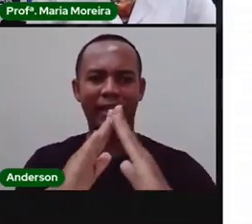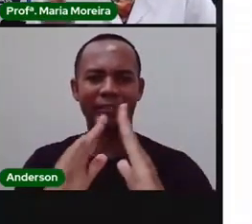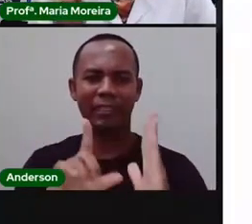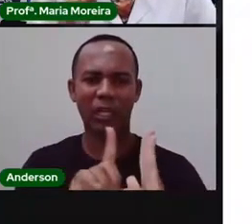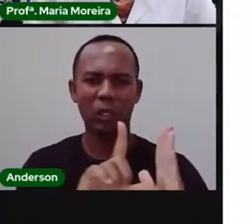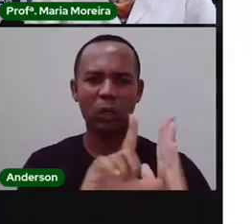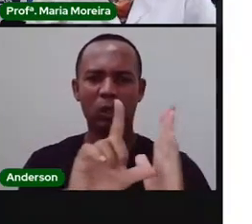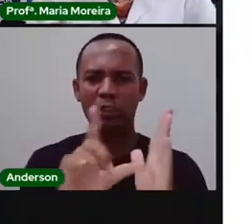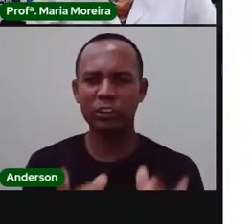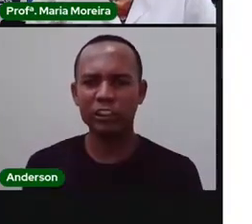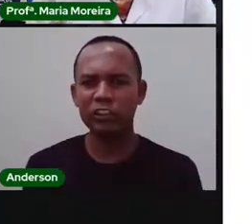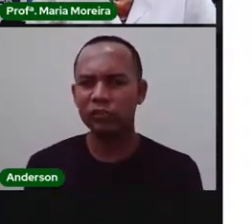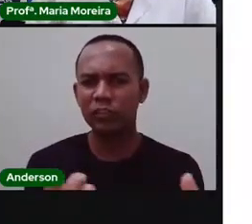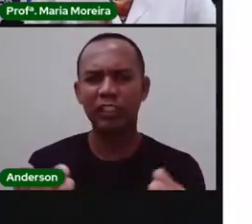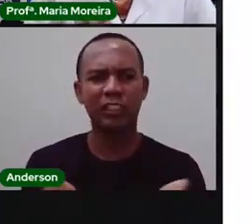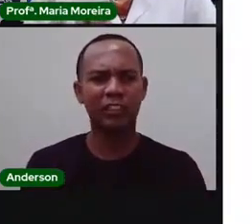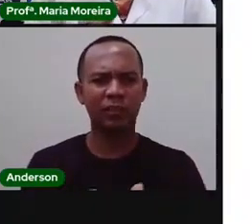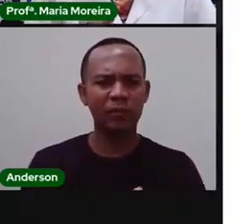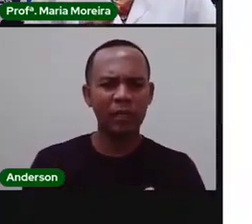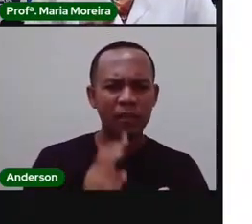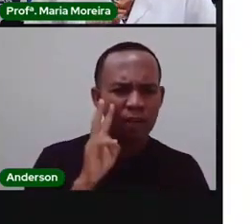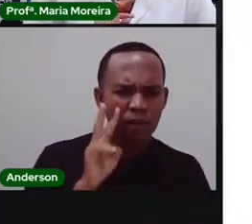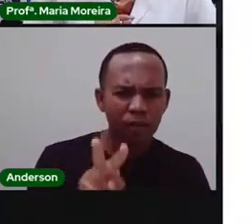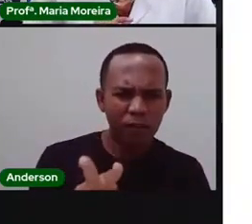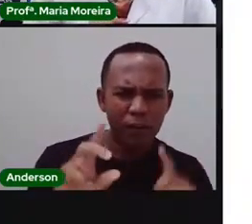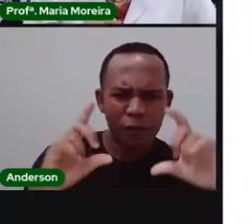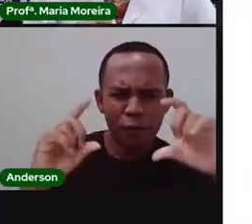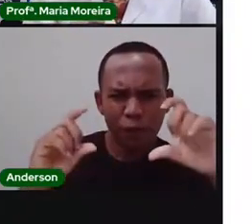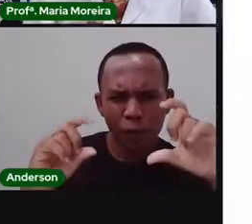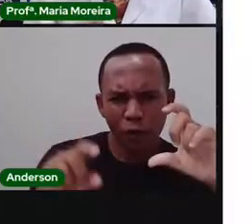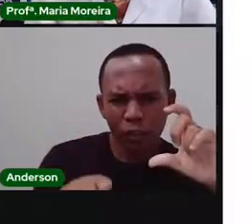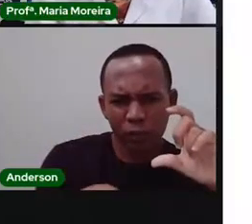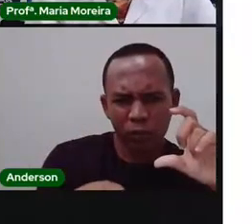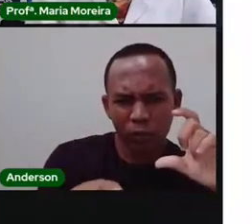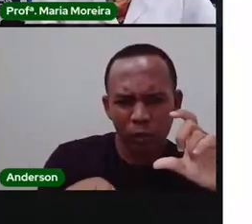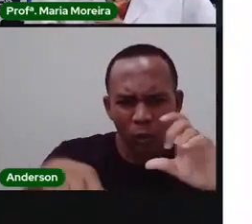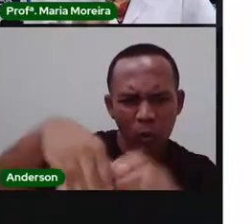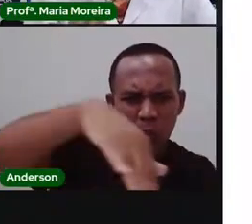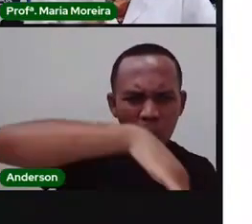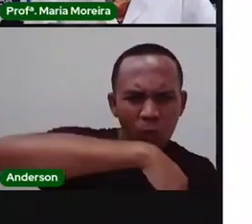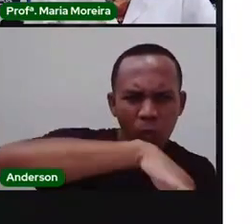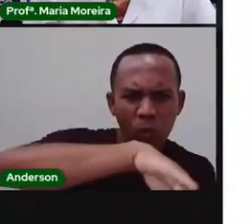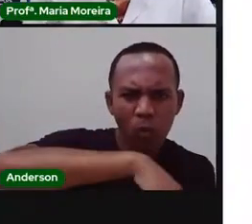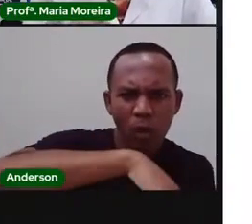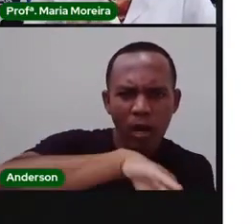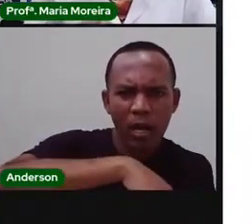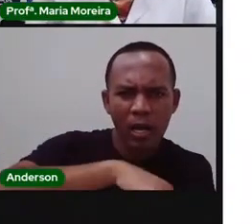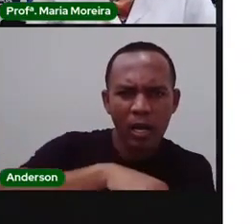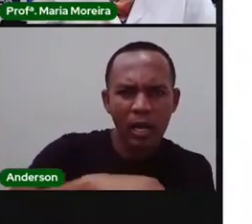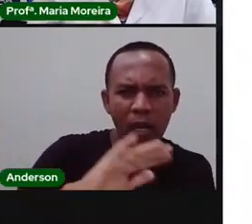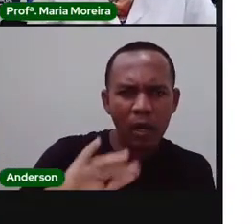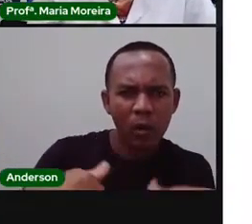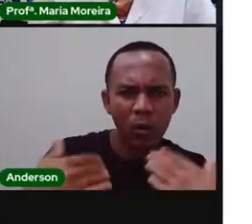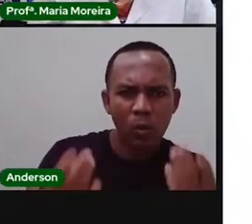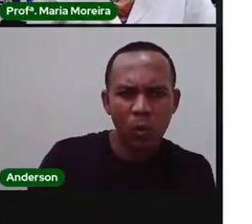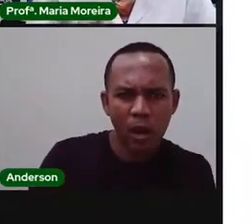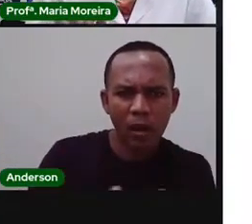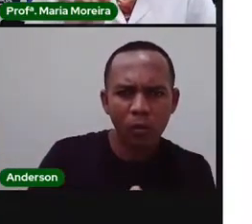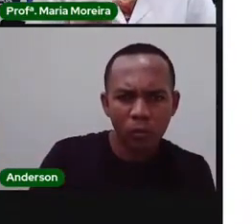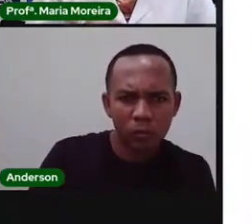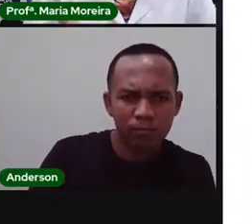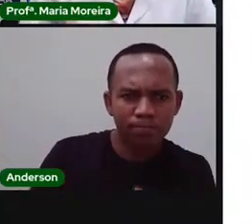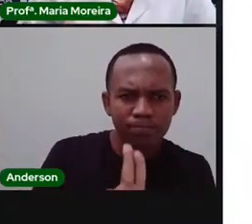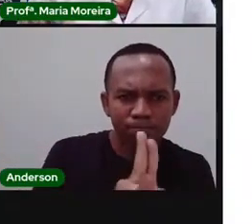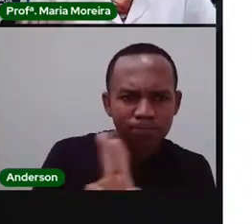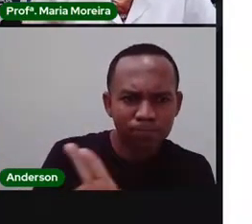Bom, nessa foto aí, se vocês repararem, é a Avenida Getúlio Vargas, onde hoje existe a Praça de Alimentação.